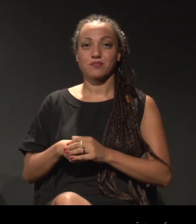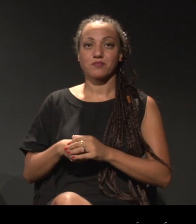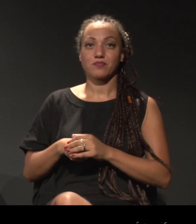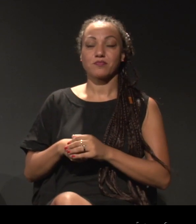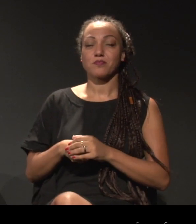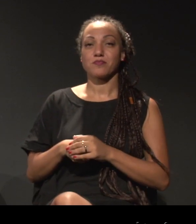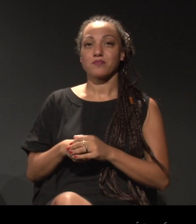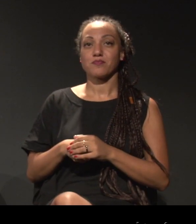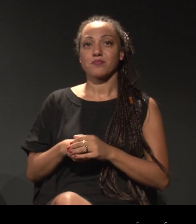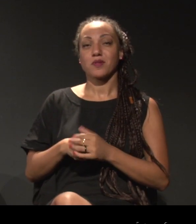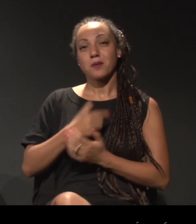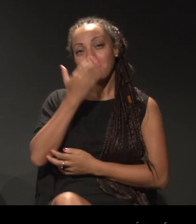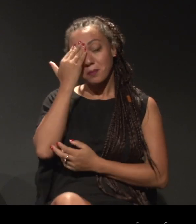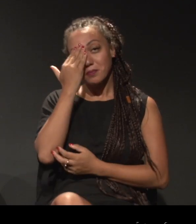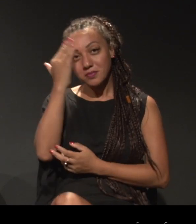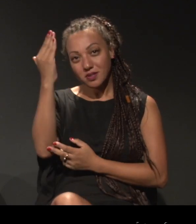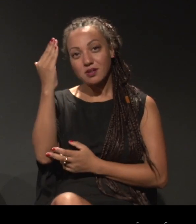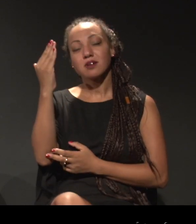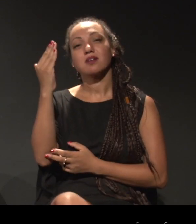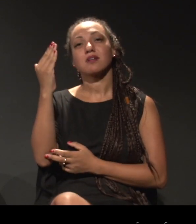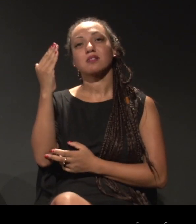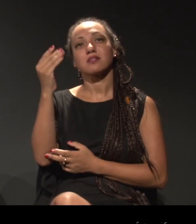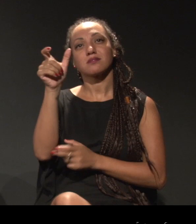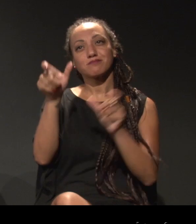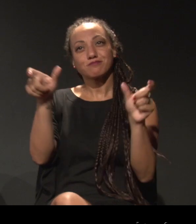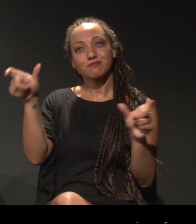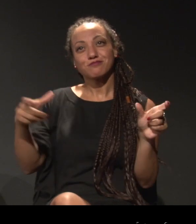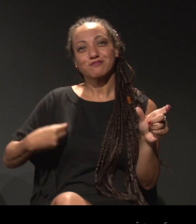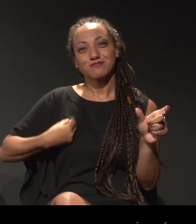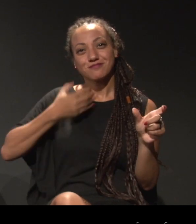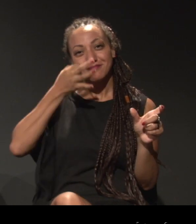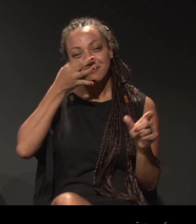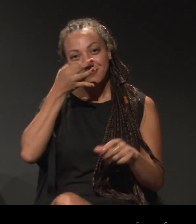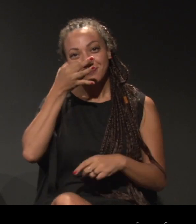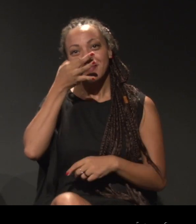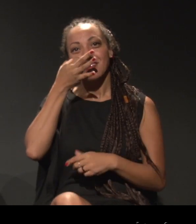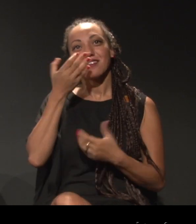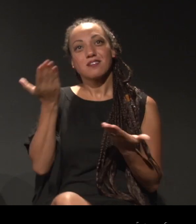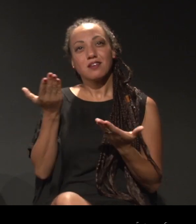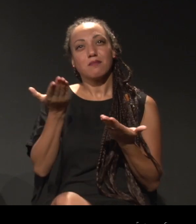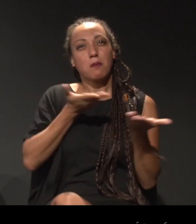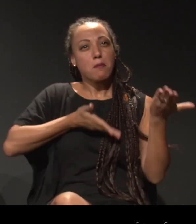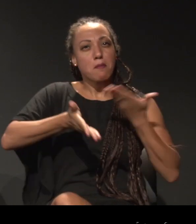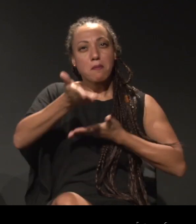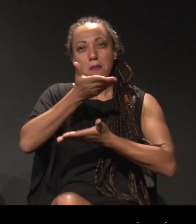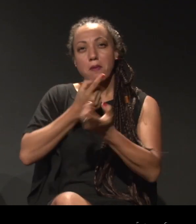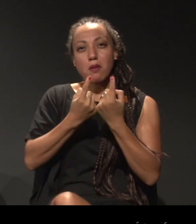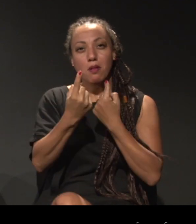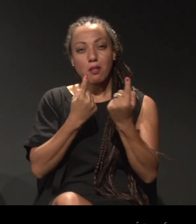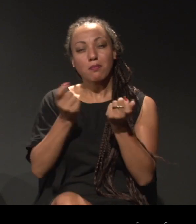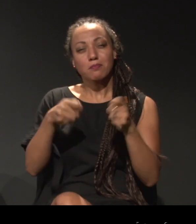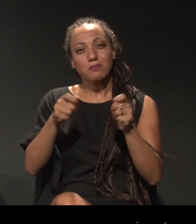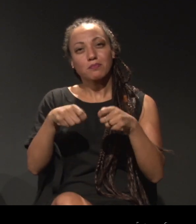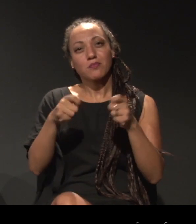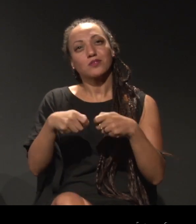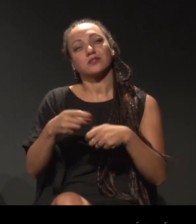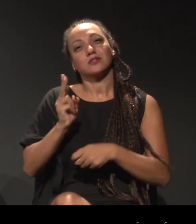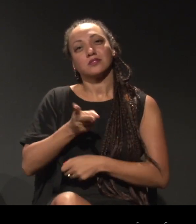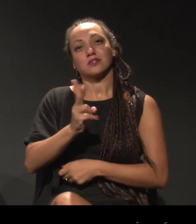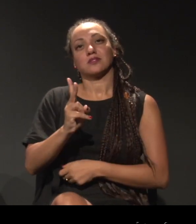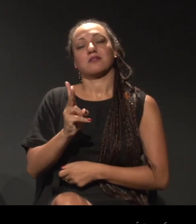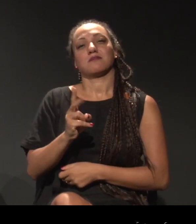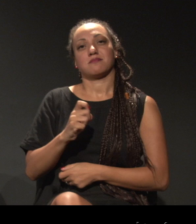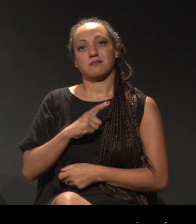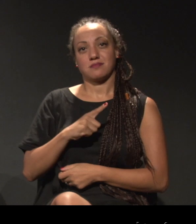E muito obrigado pela presença, para que esse diálogo seja cada vez mais e mais e mais presente.